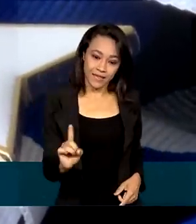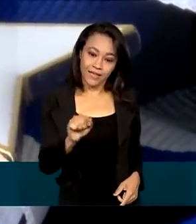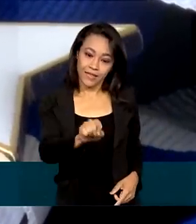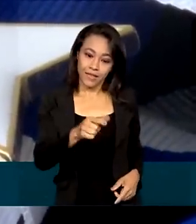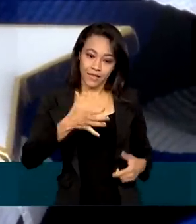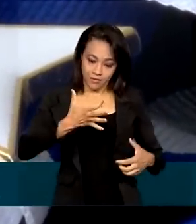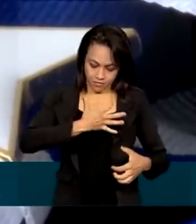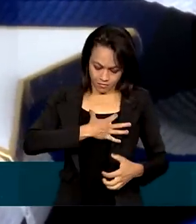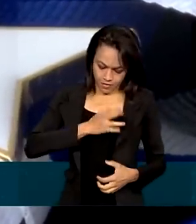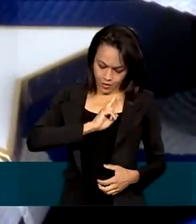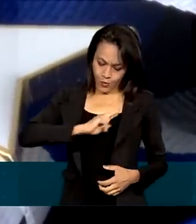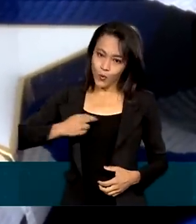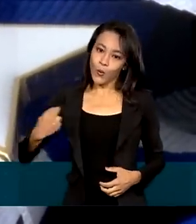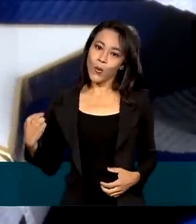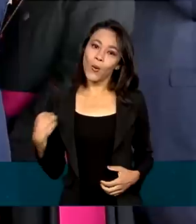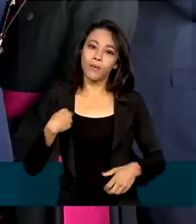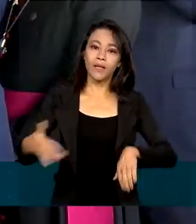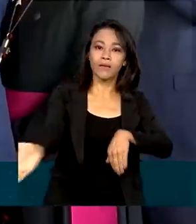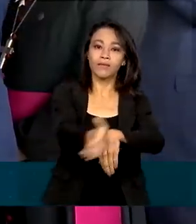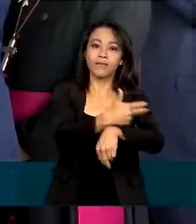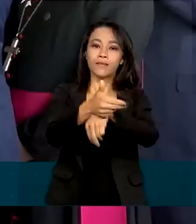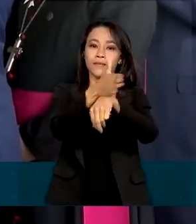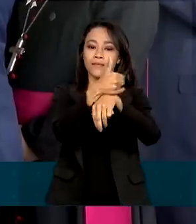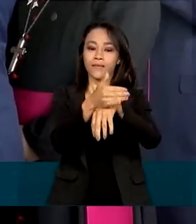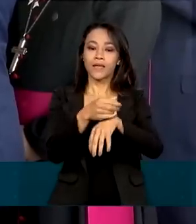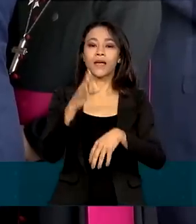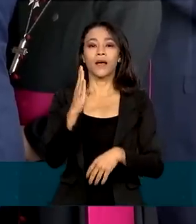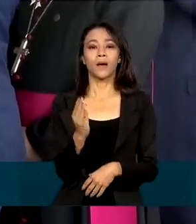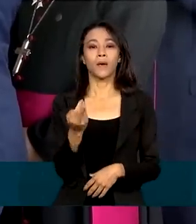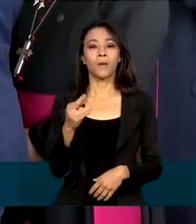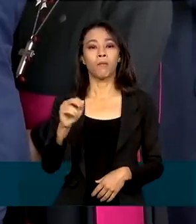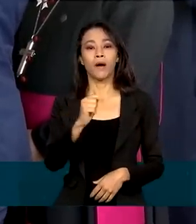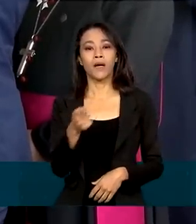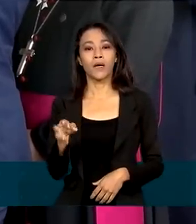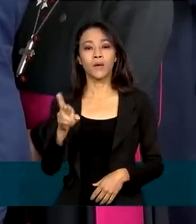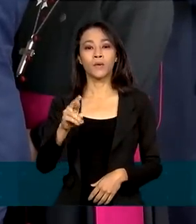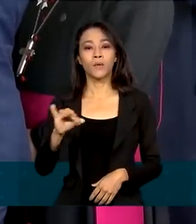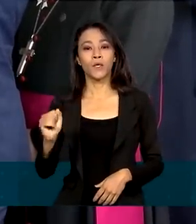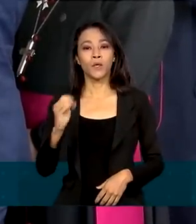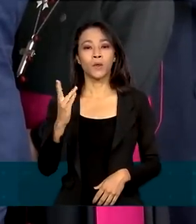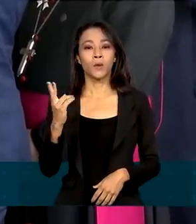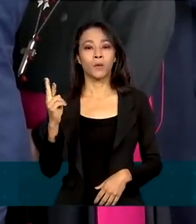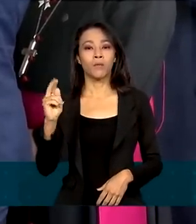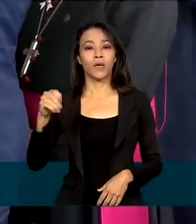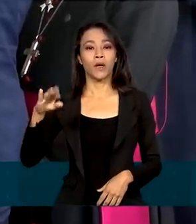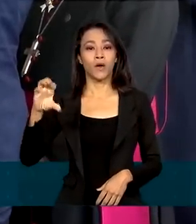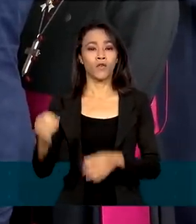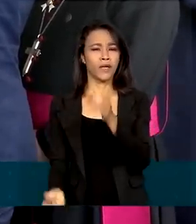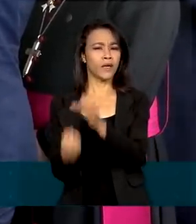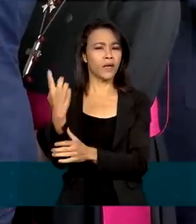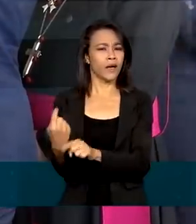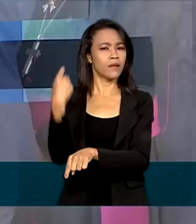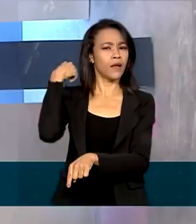nome do patrono da diplomacia brasileira, o Barão do Rio Branco, e foi criado em 1963.